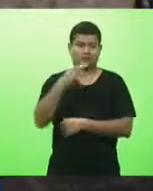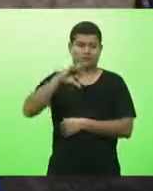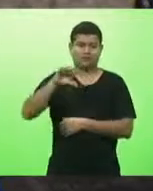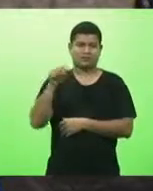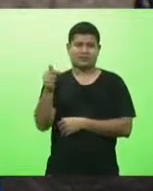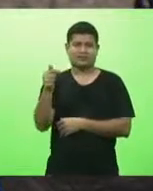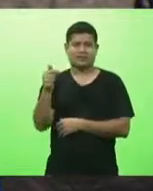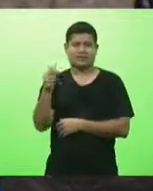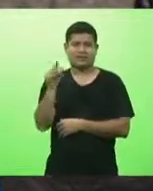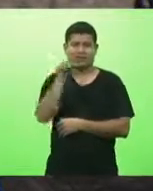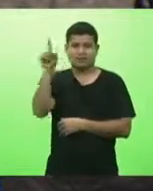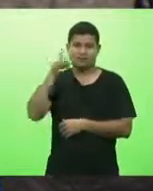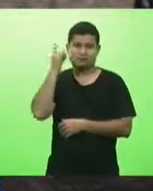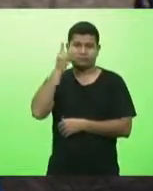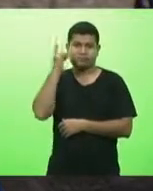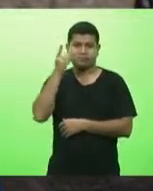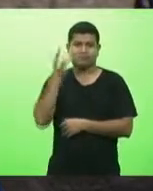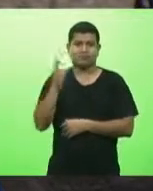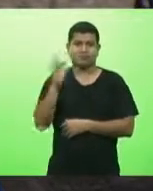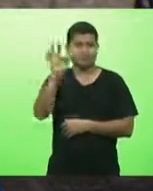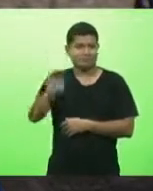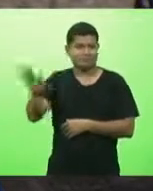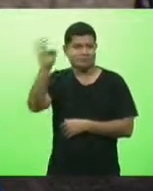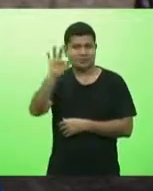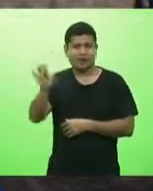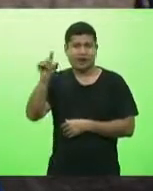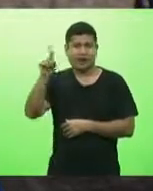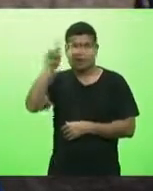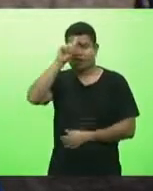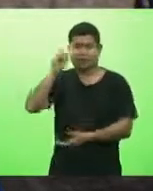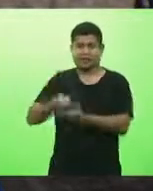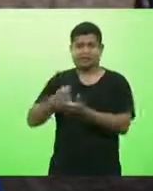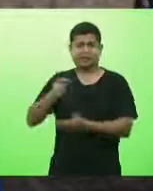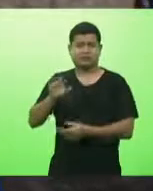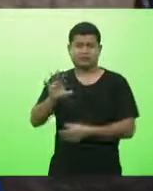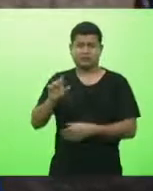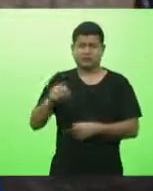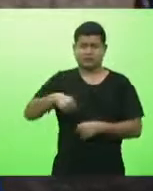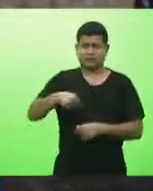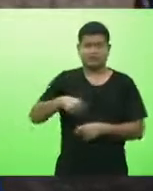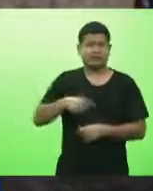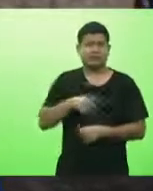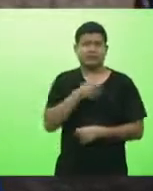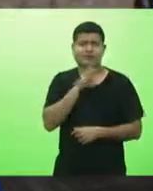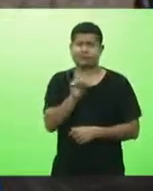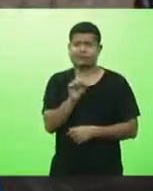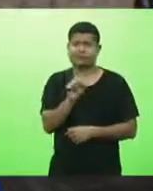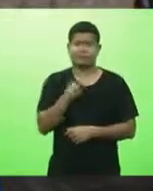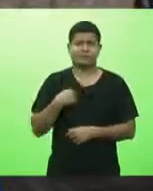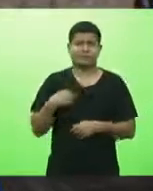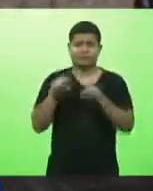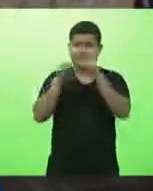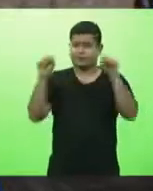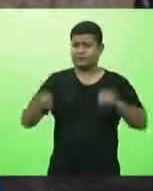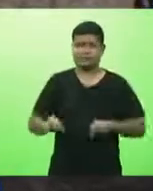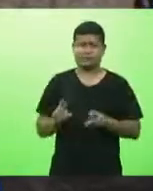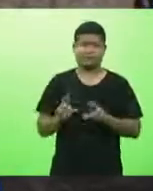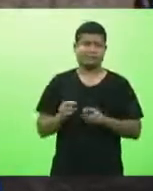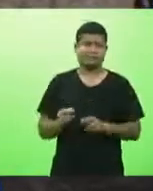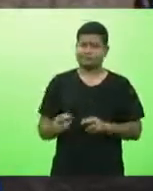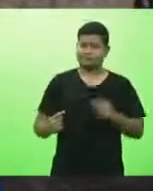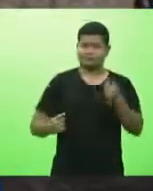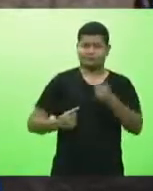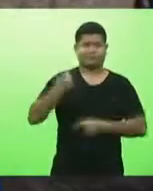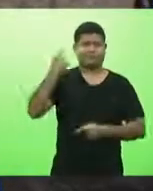ficam lá em Brasília decidindo por nós nada contra eles tudo contra o sistema o sistema não faz sentido nós precisamos que